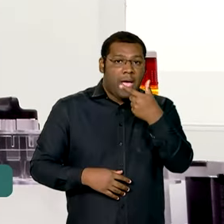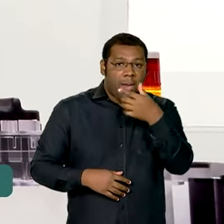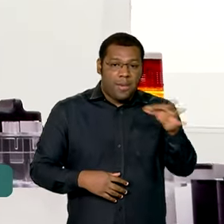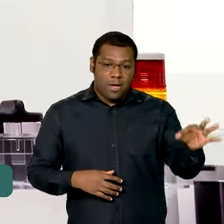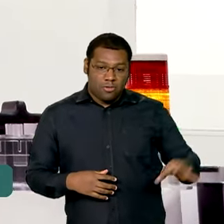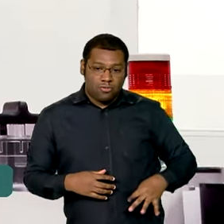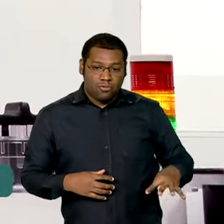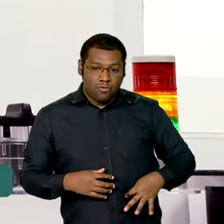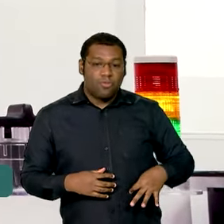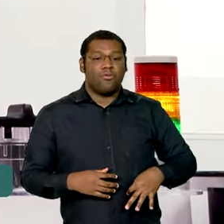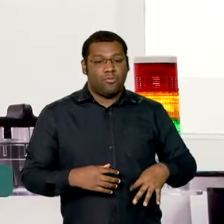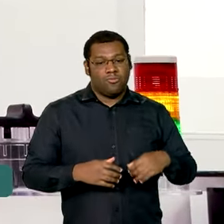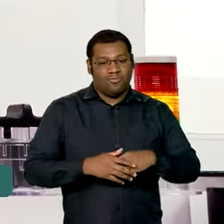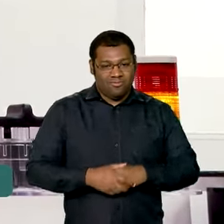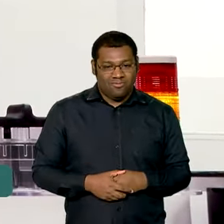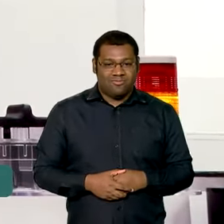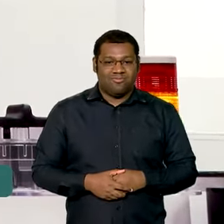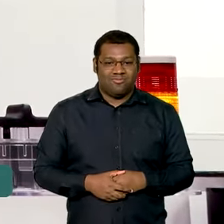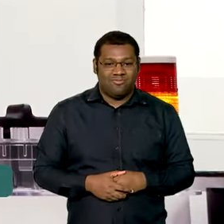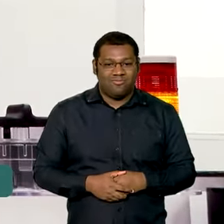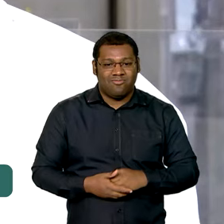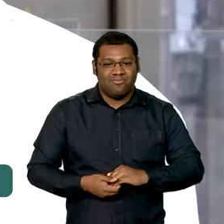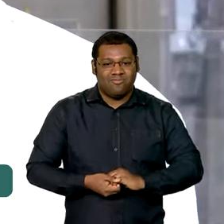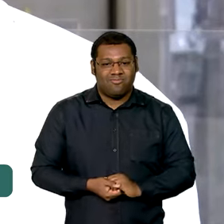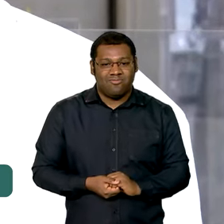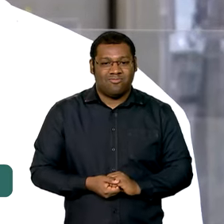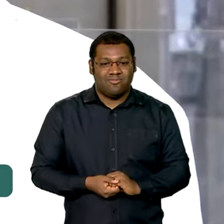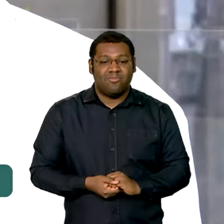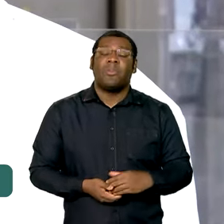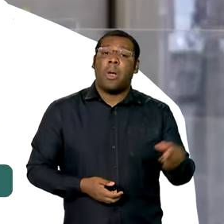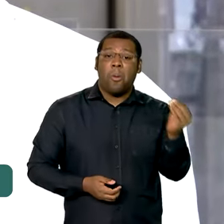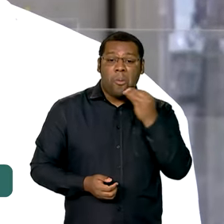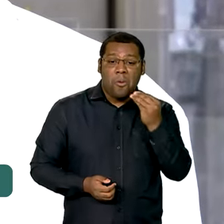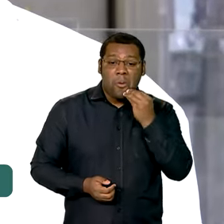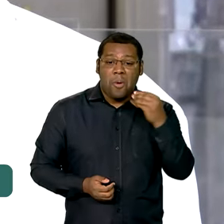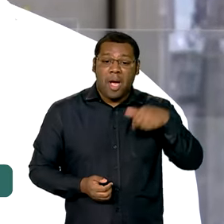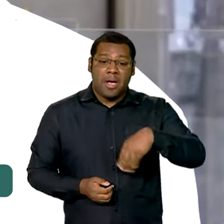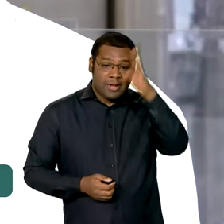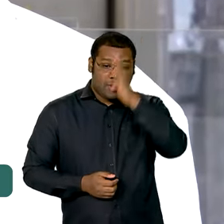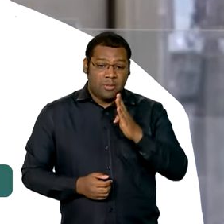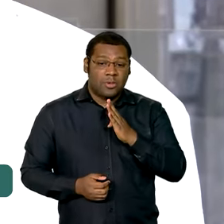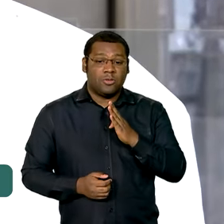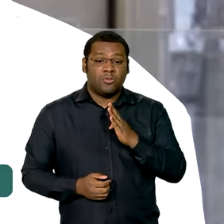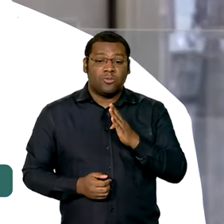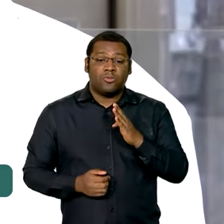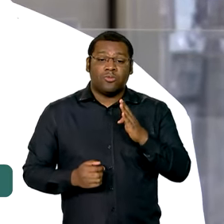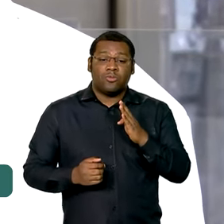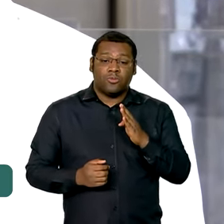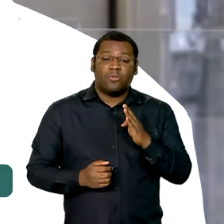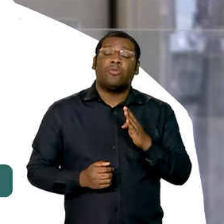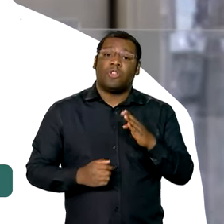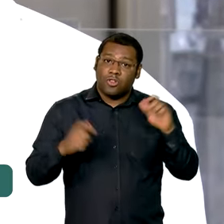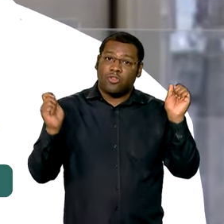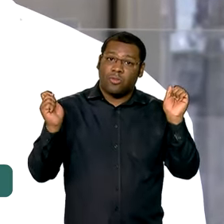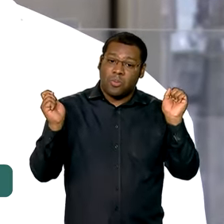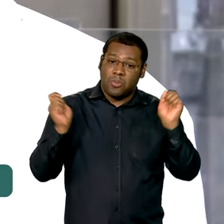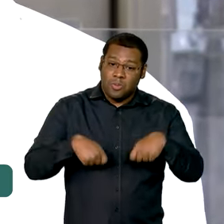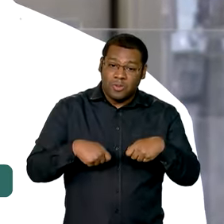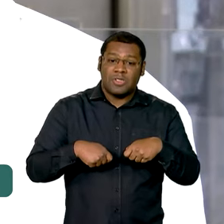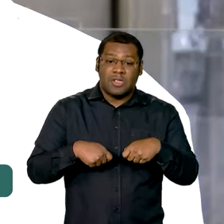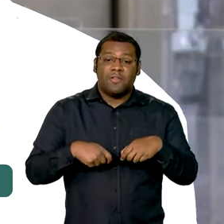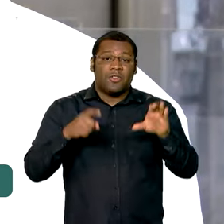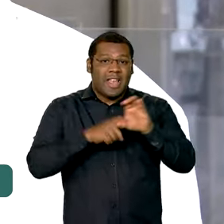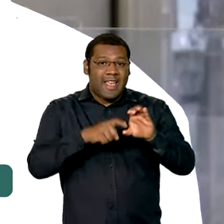setor. E a insulina é um destaque. Uma oportunidade para o Brasil retomar a produção de insumos